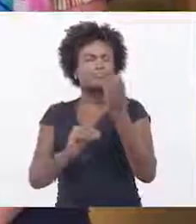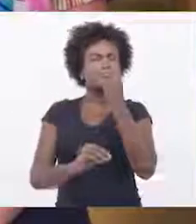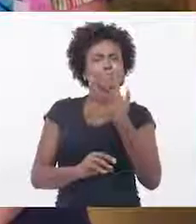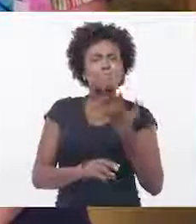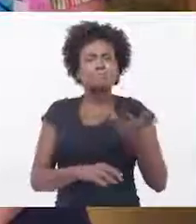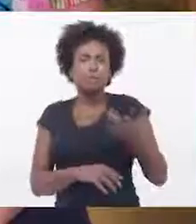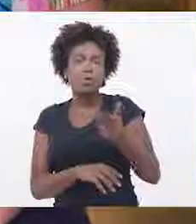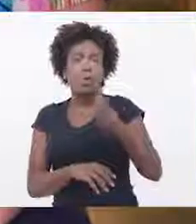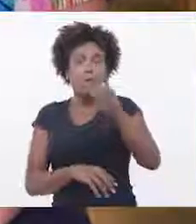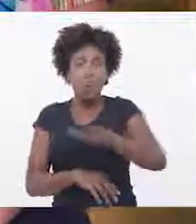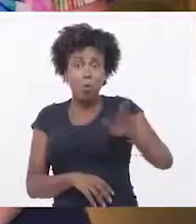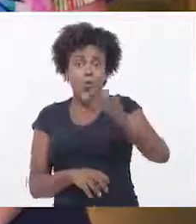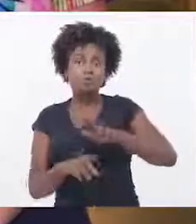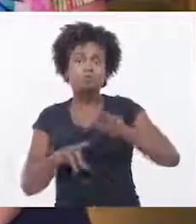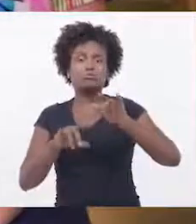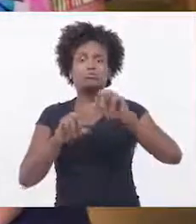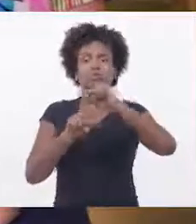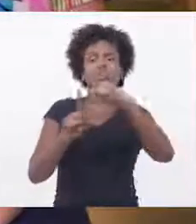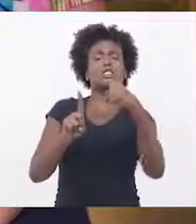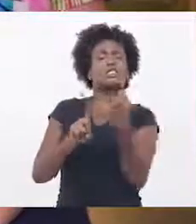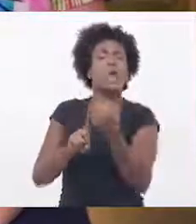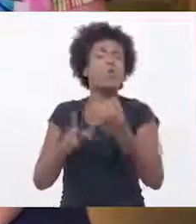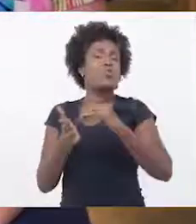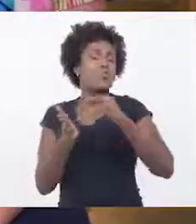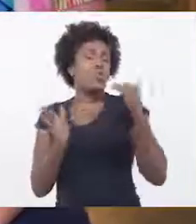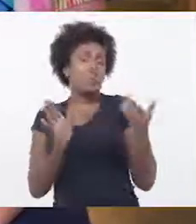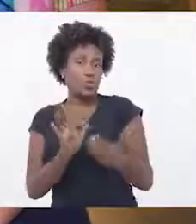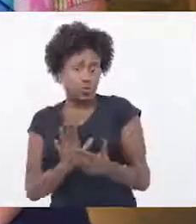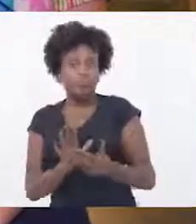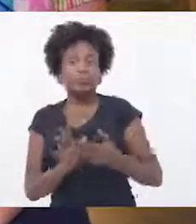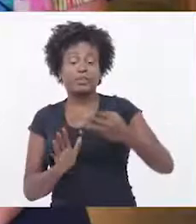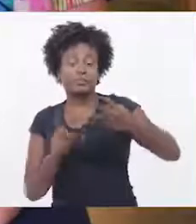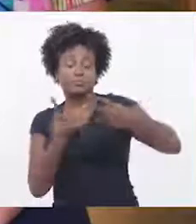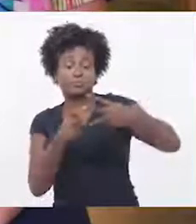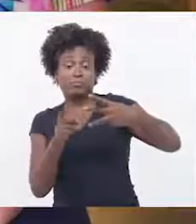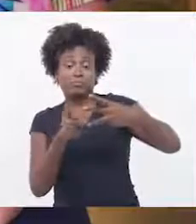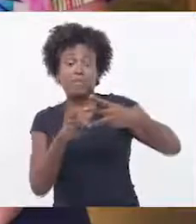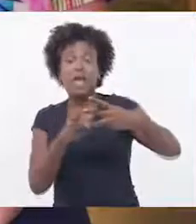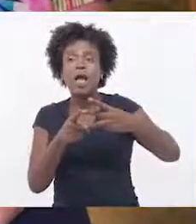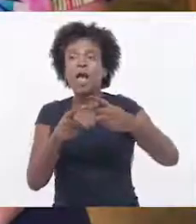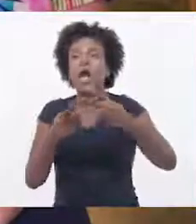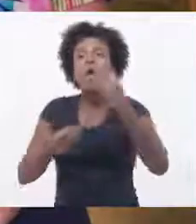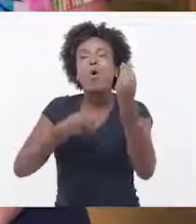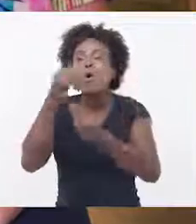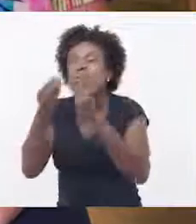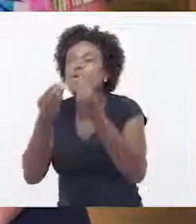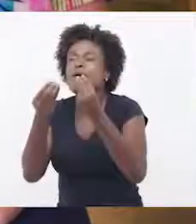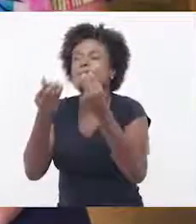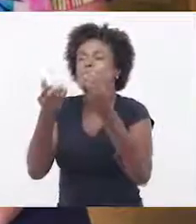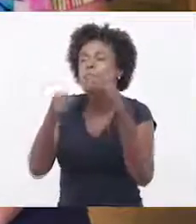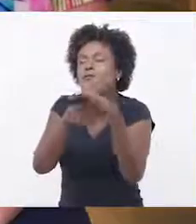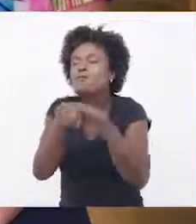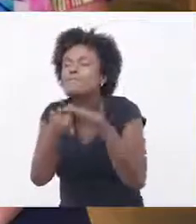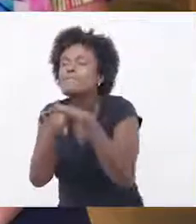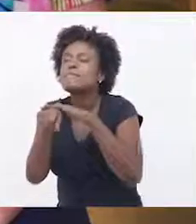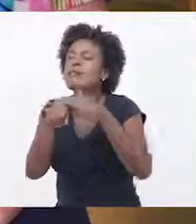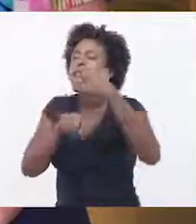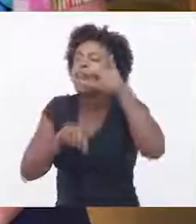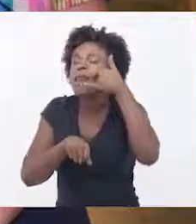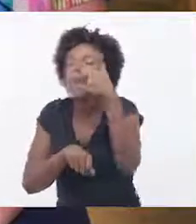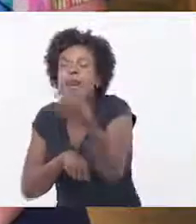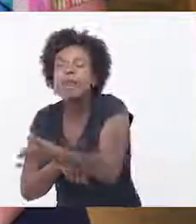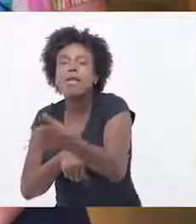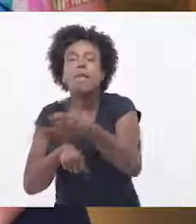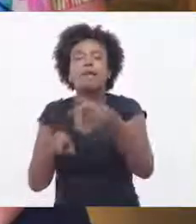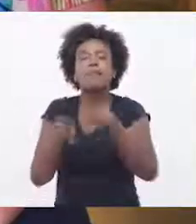O segundo são as pessoas que vão convencer outras pessoas a votar no seu candidato em uma articulação de pessoa para pessoa. Sejam as pessoas que vão fazer as ligatonas,